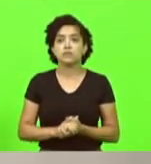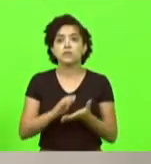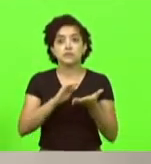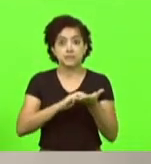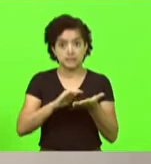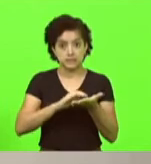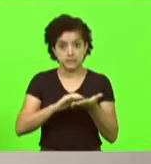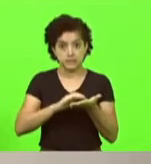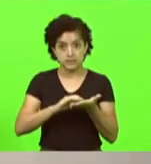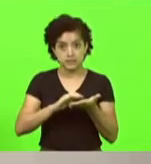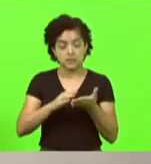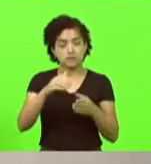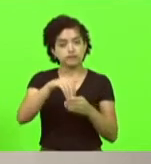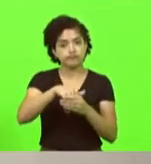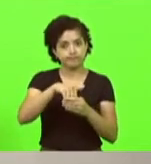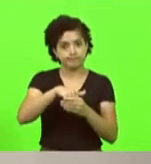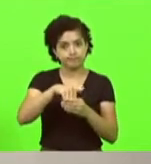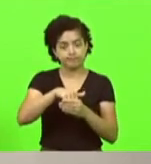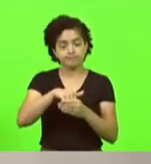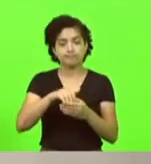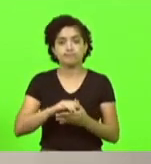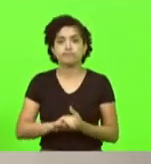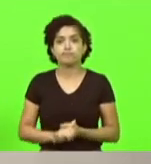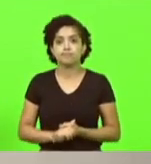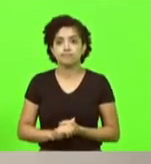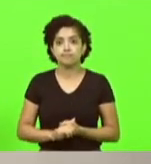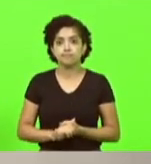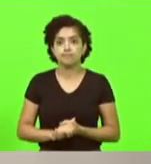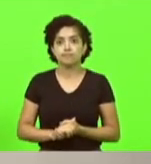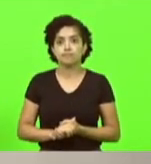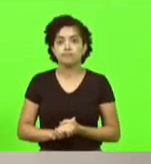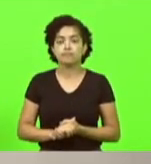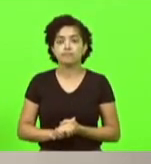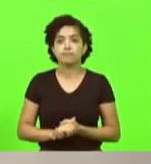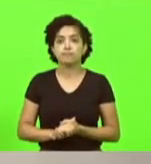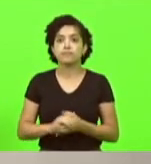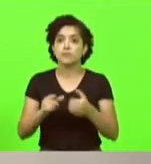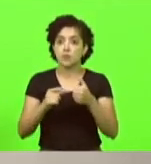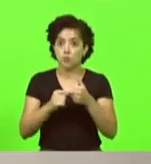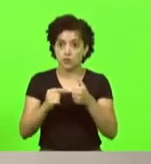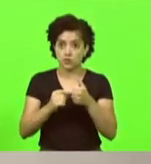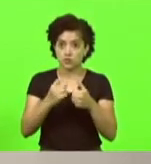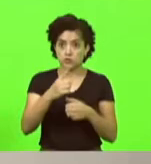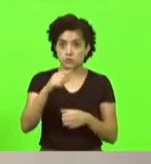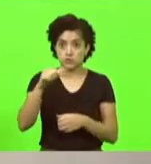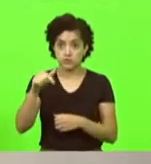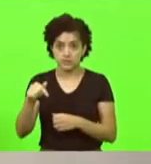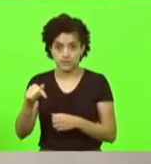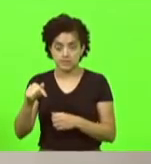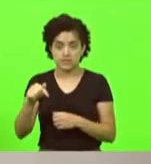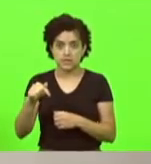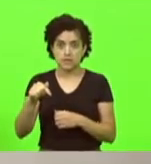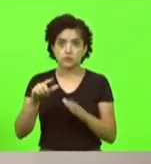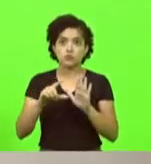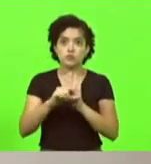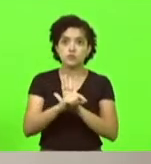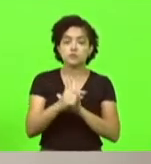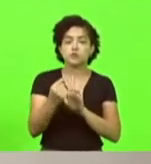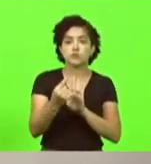esta votação, conforme presentua o artigo 17 do inciso primeiro